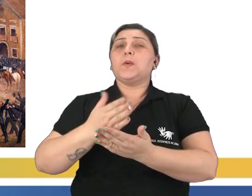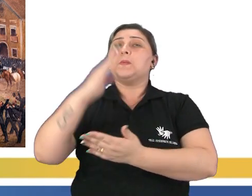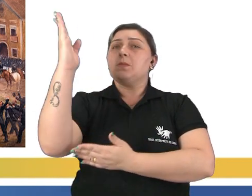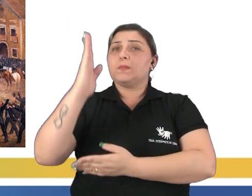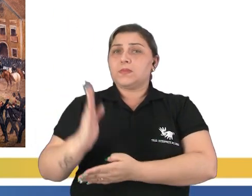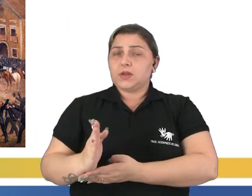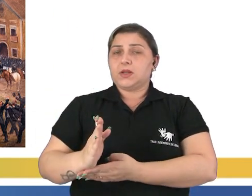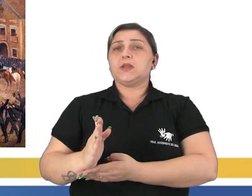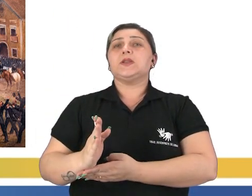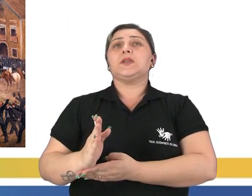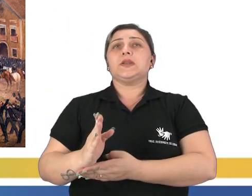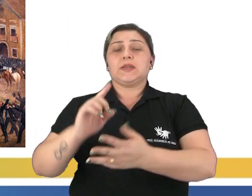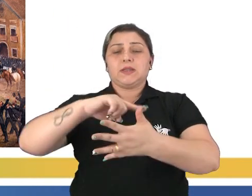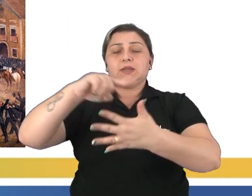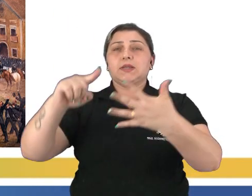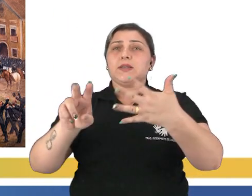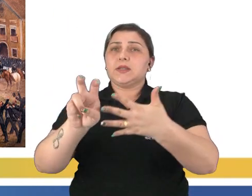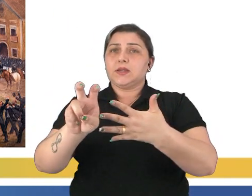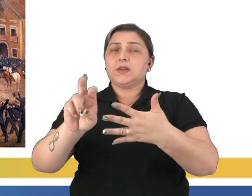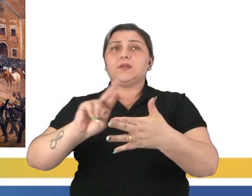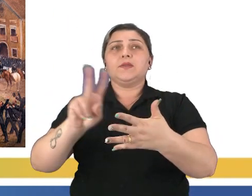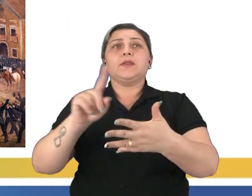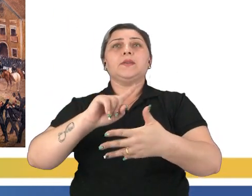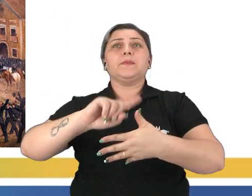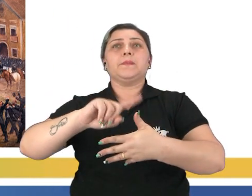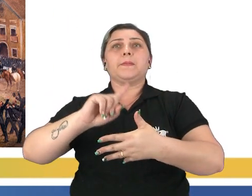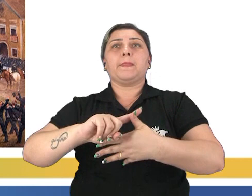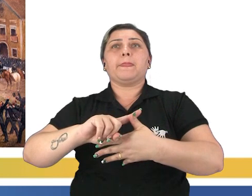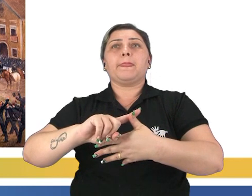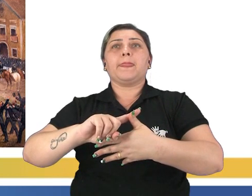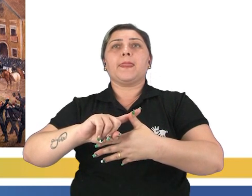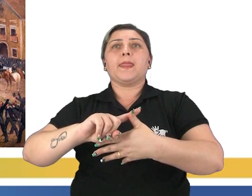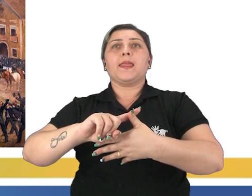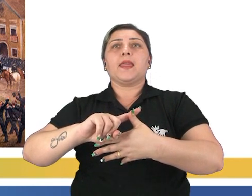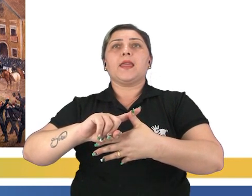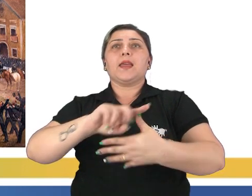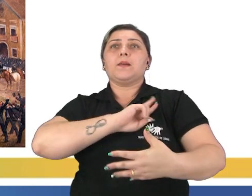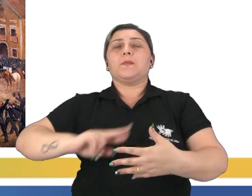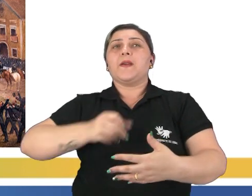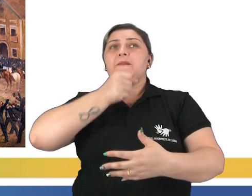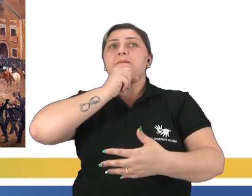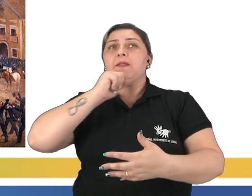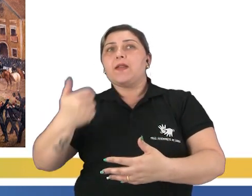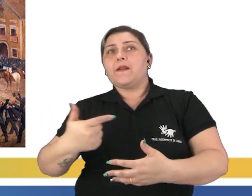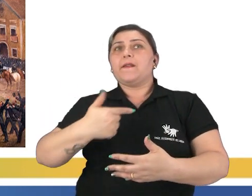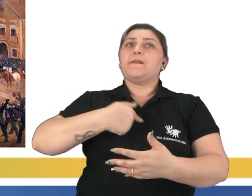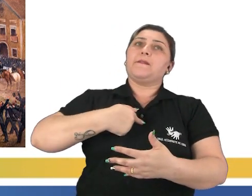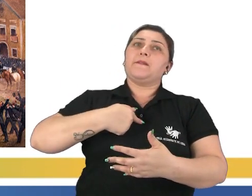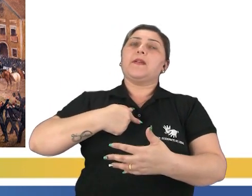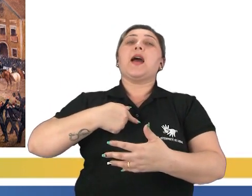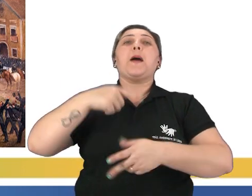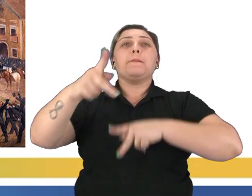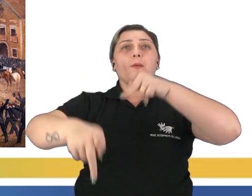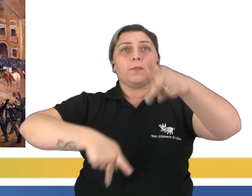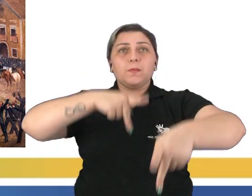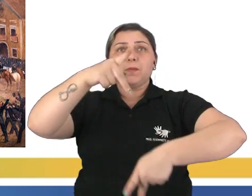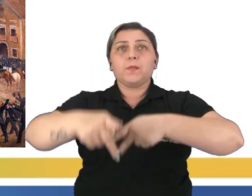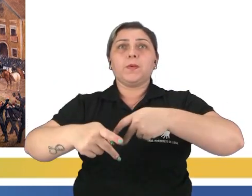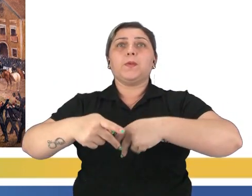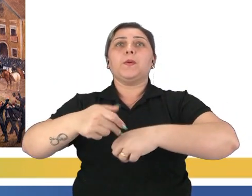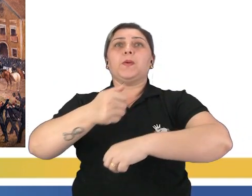Brasil-República passou por cinco diferentes fases. A República Velha, a Era Vargas, a República Populista,